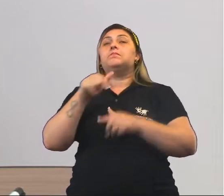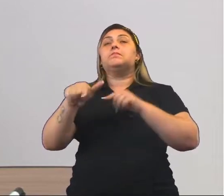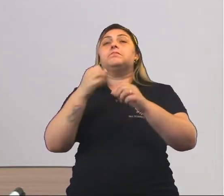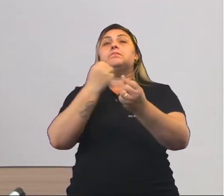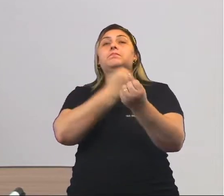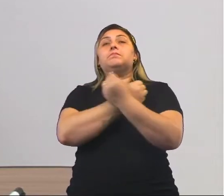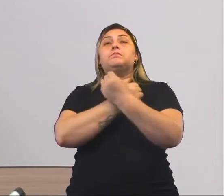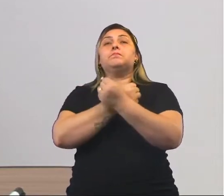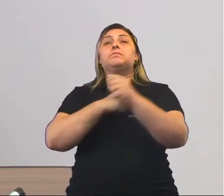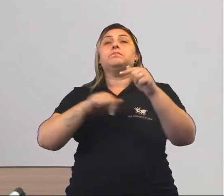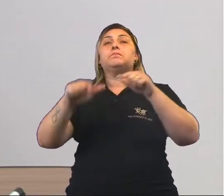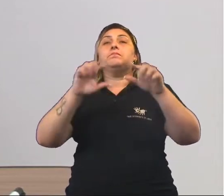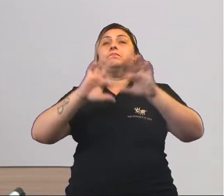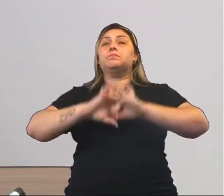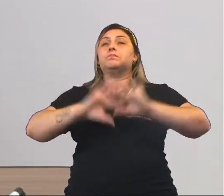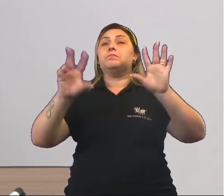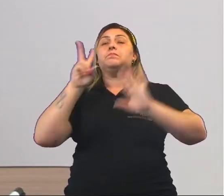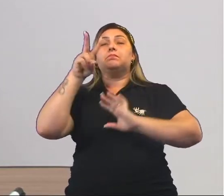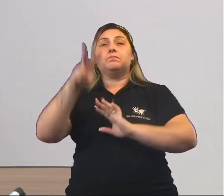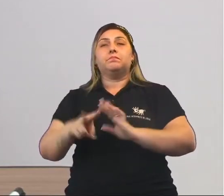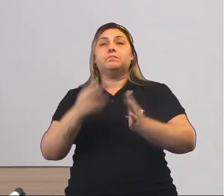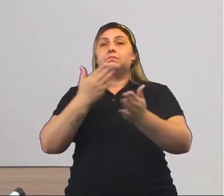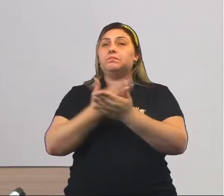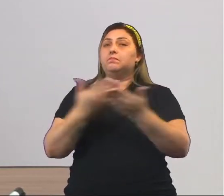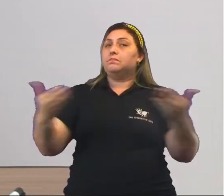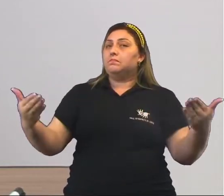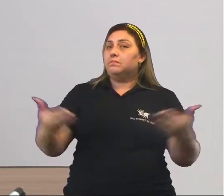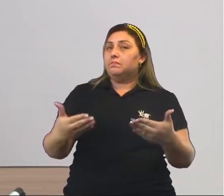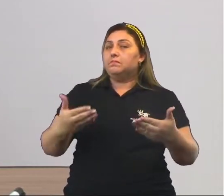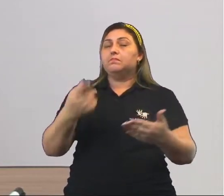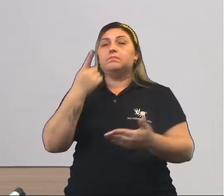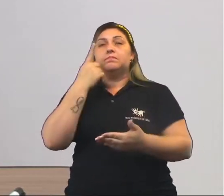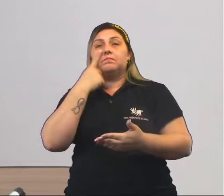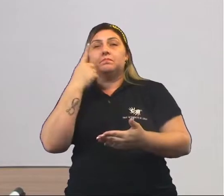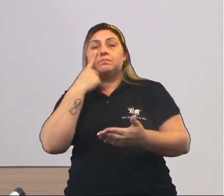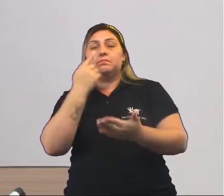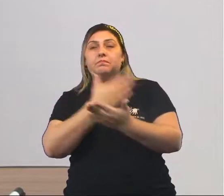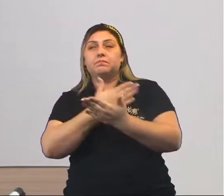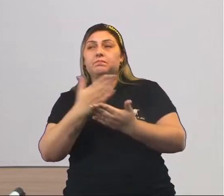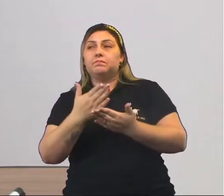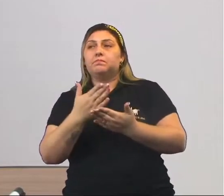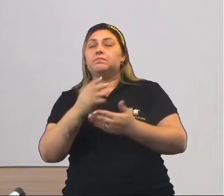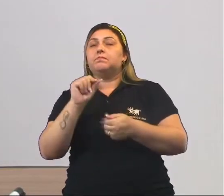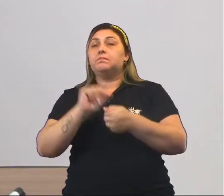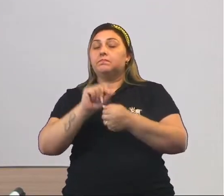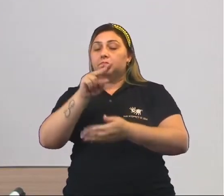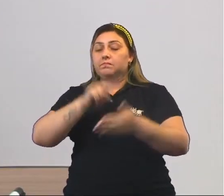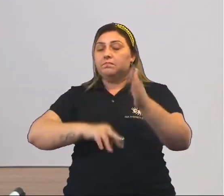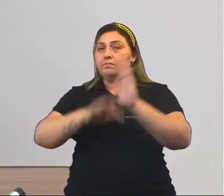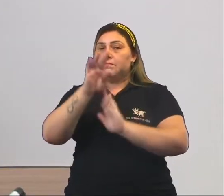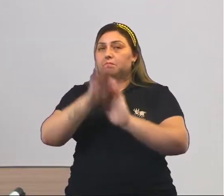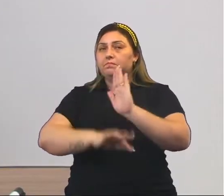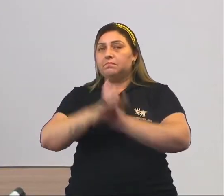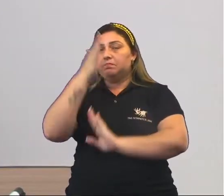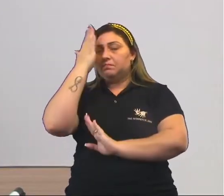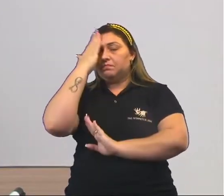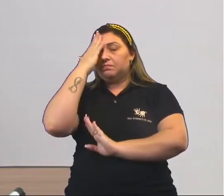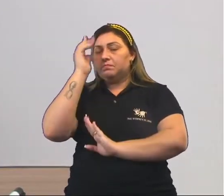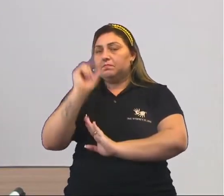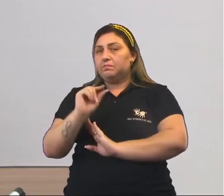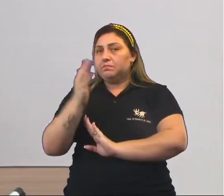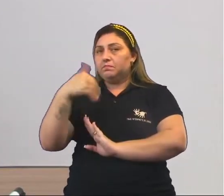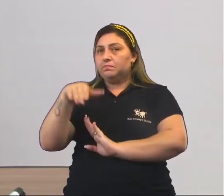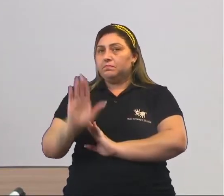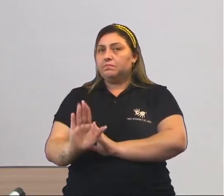contra o trabalho livre. É o que a gente vai ver em nossa aula agora. Para a gente iniciar, a gente vai fazer a leitura de um texto para a gente compreender um pouquinho